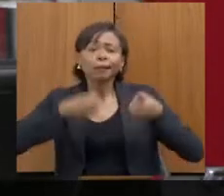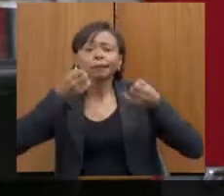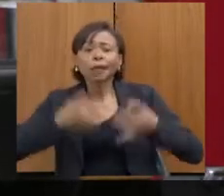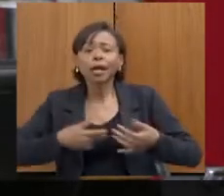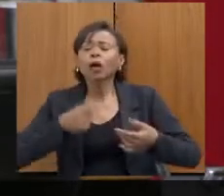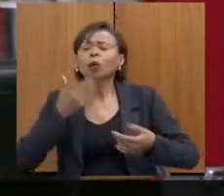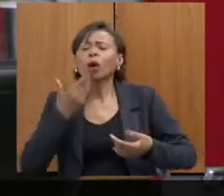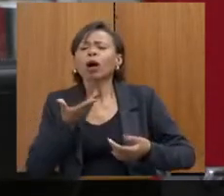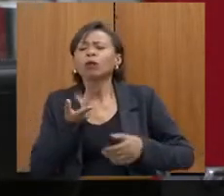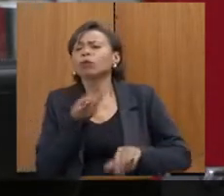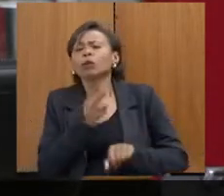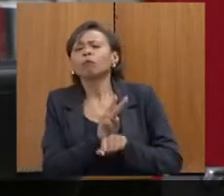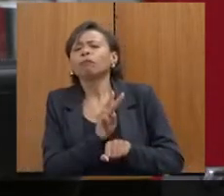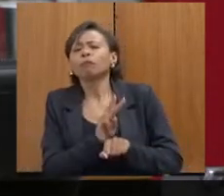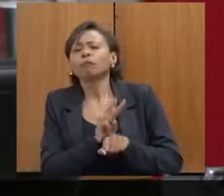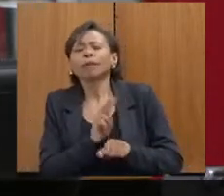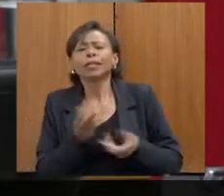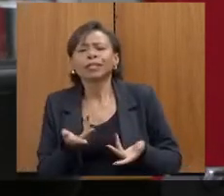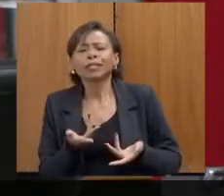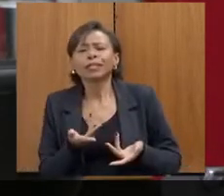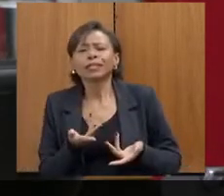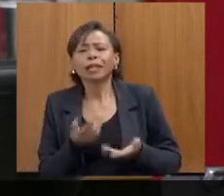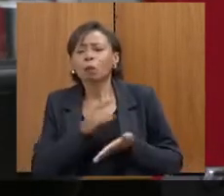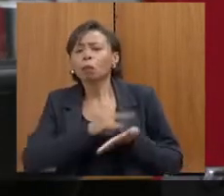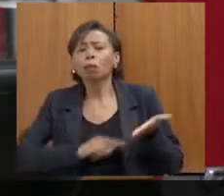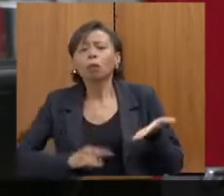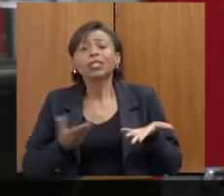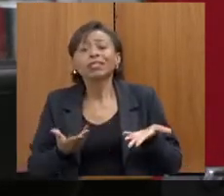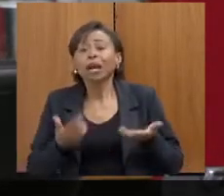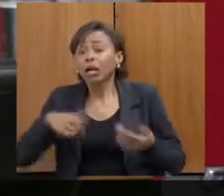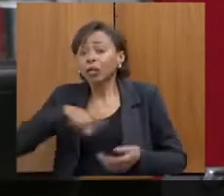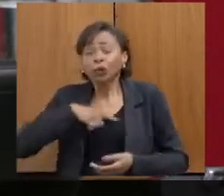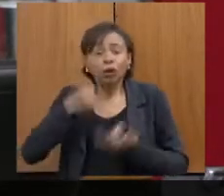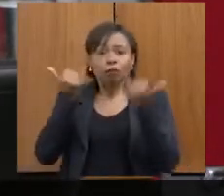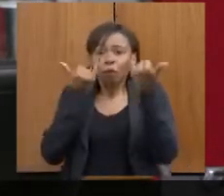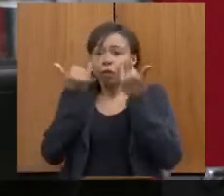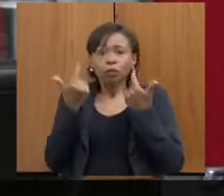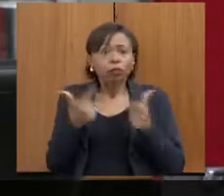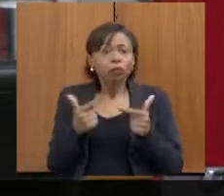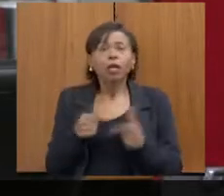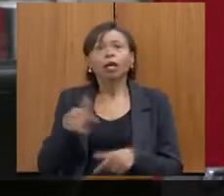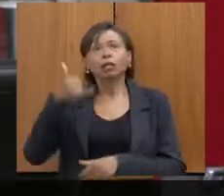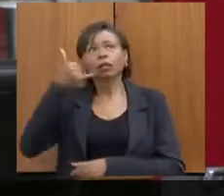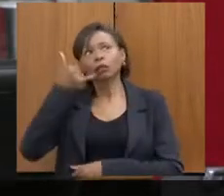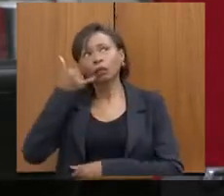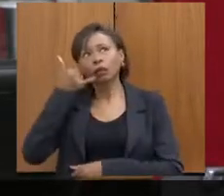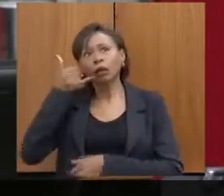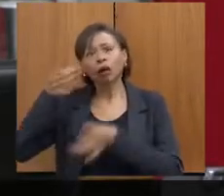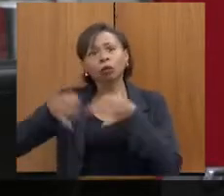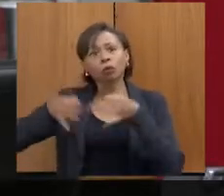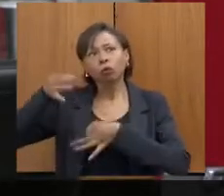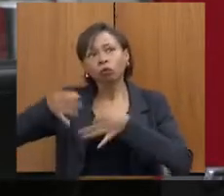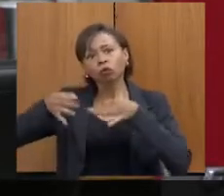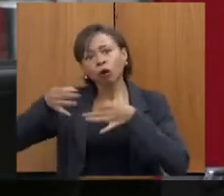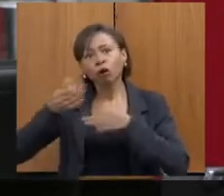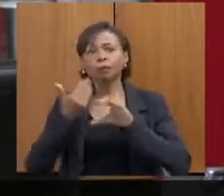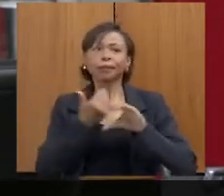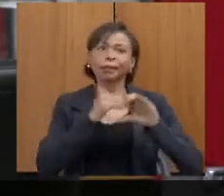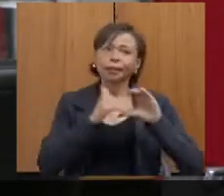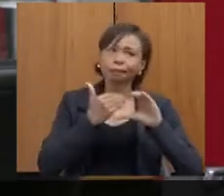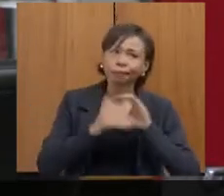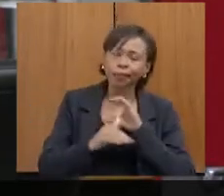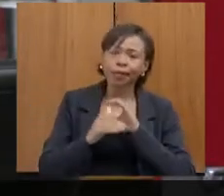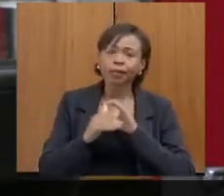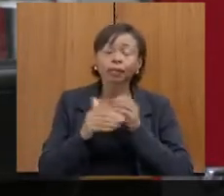a gente não tem informações sobre isso, porque está começando agora, a gente tem que ligar para o fórum, mandar e-mail, se for no plantal, não é